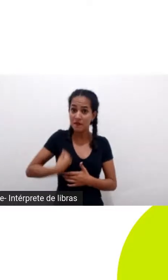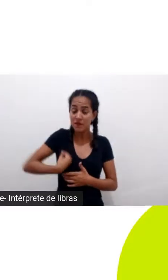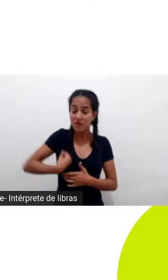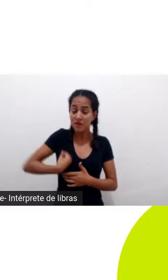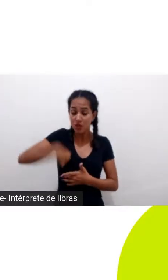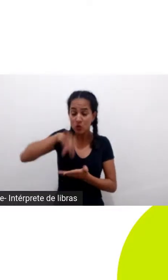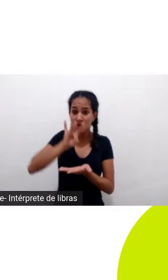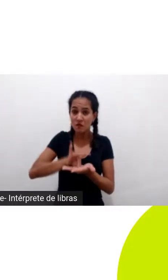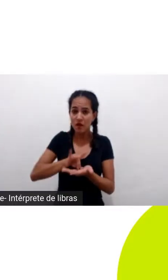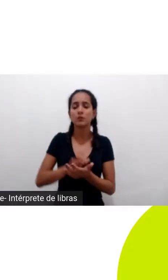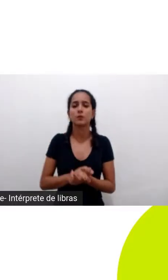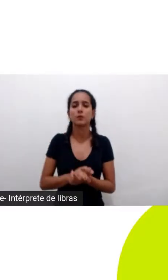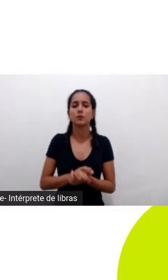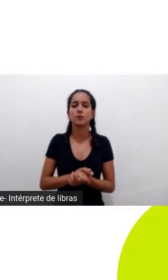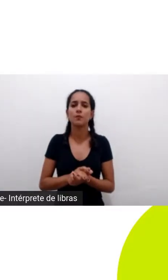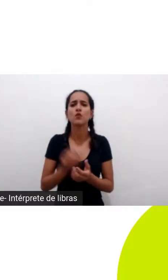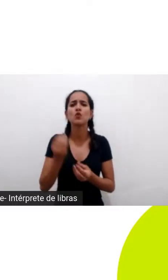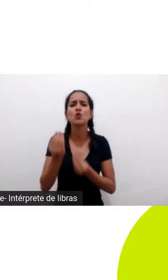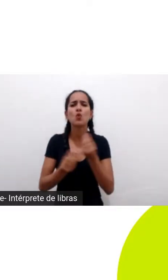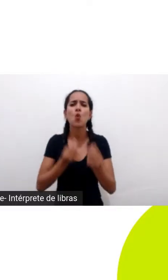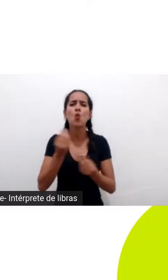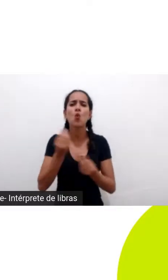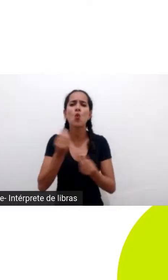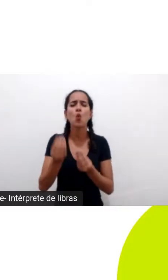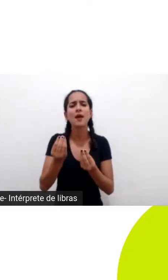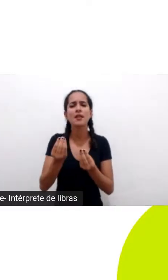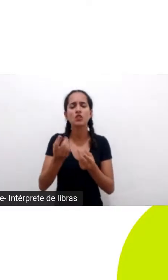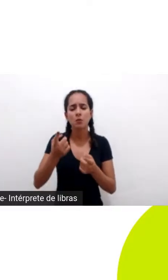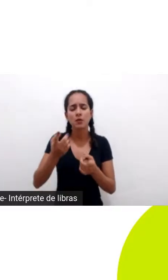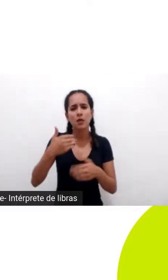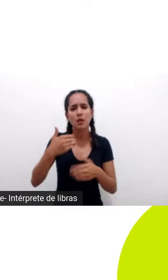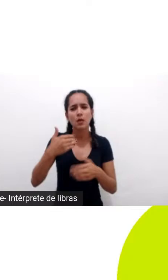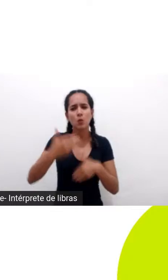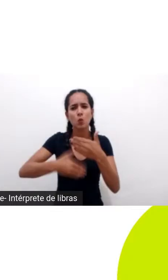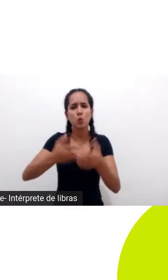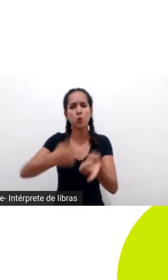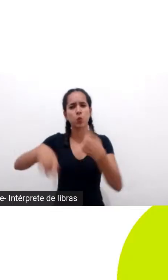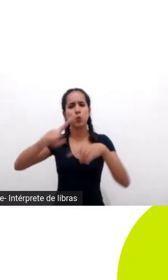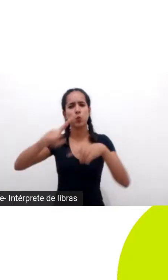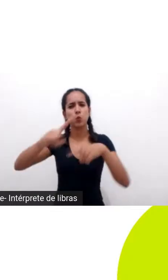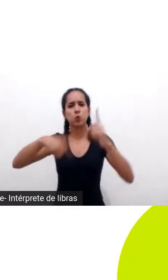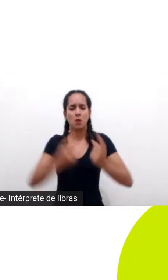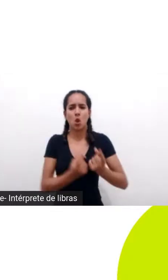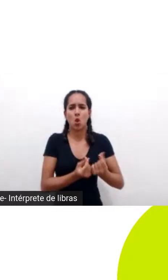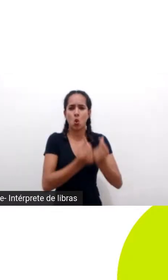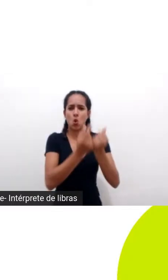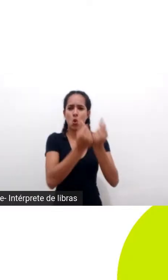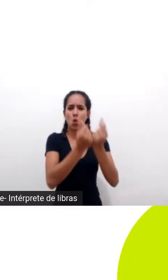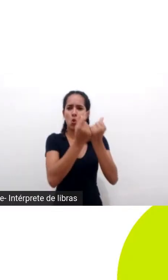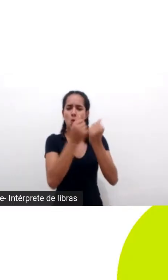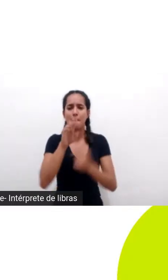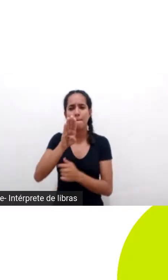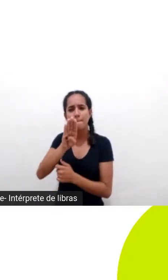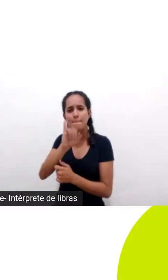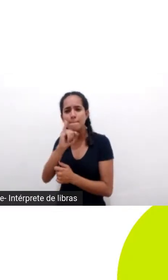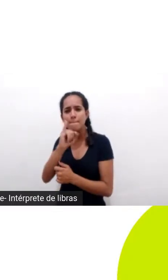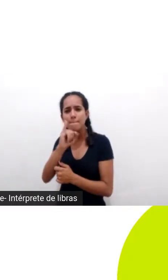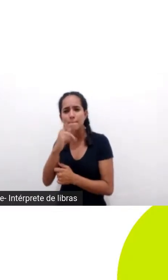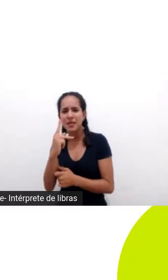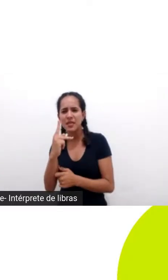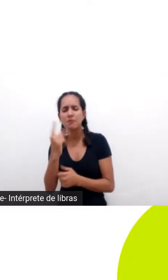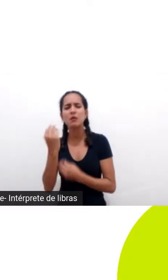pergunta da Laura como é que a gente mede o sucesso da humanidade apenas pelos lucros apenas pelo crescimento do PIB isso é insuficiente e as